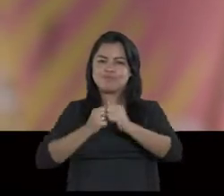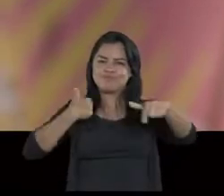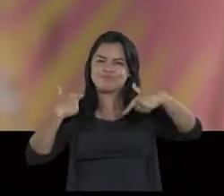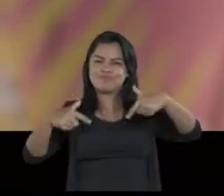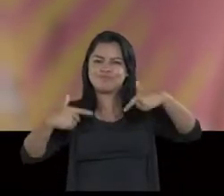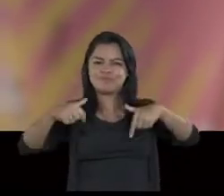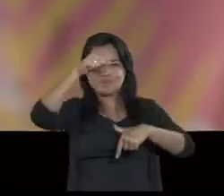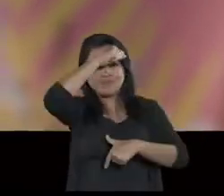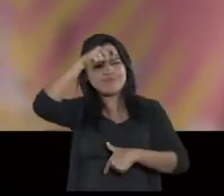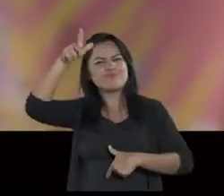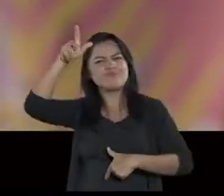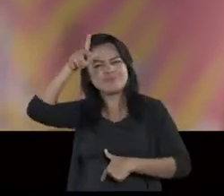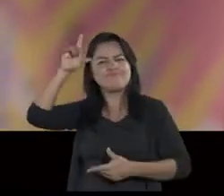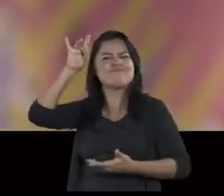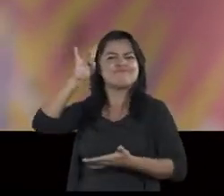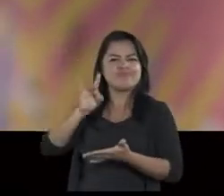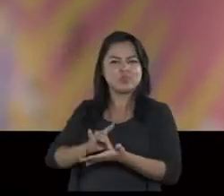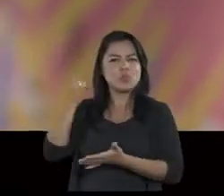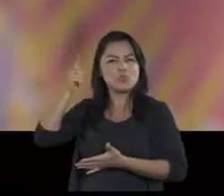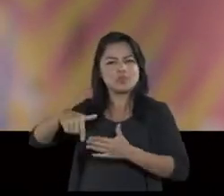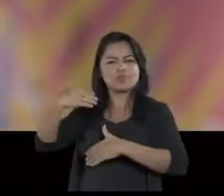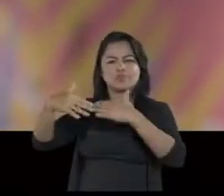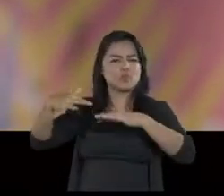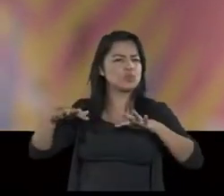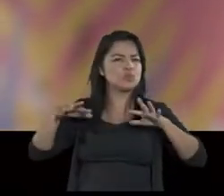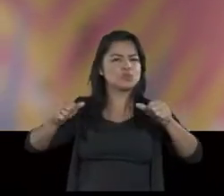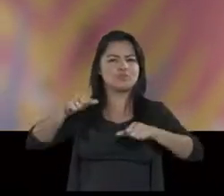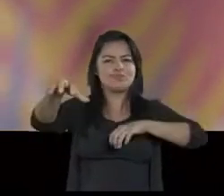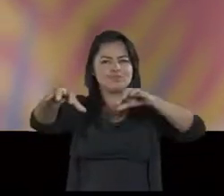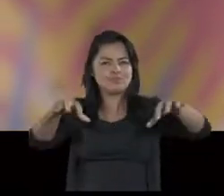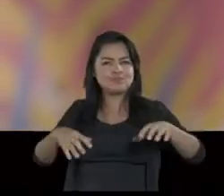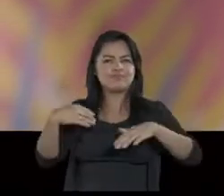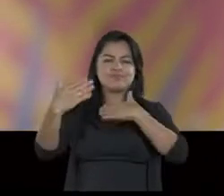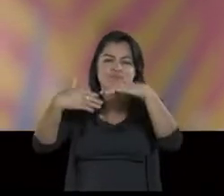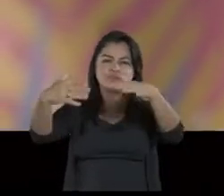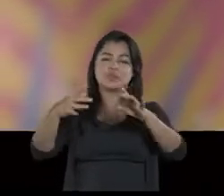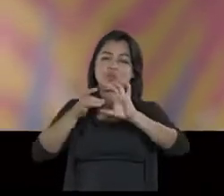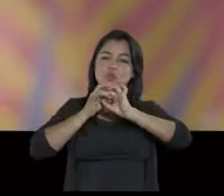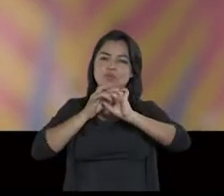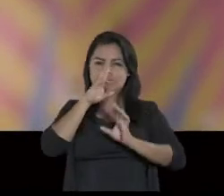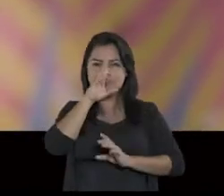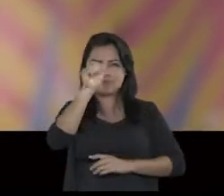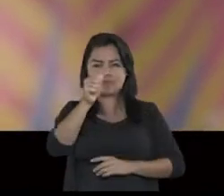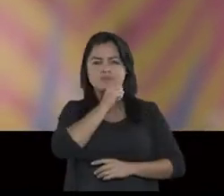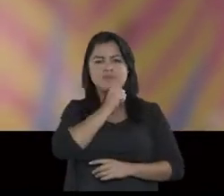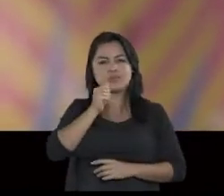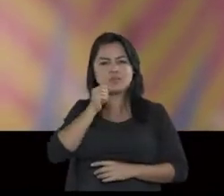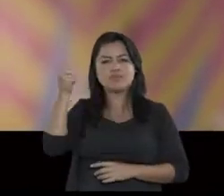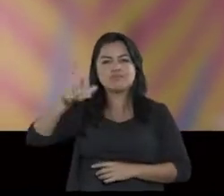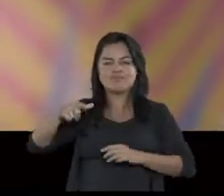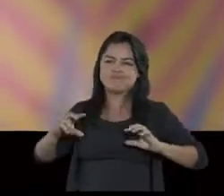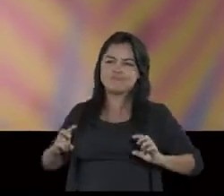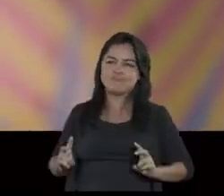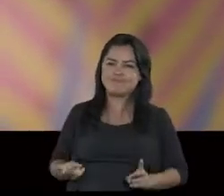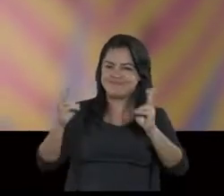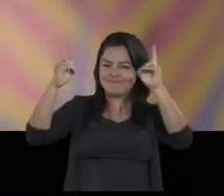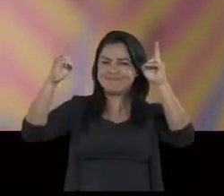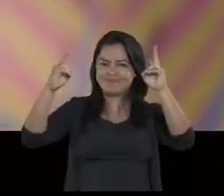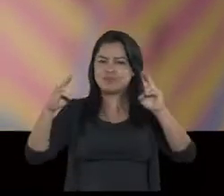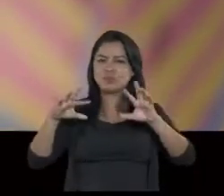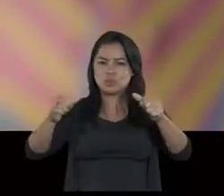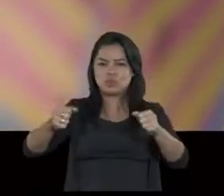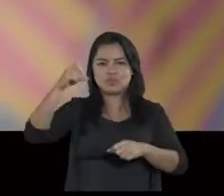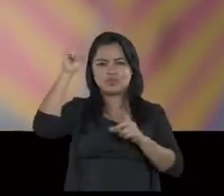prefeitura, trabalhando muito para ir mais longe em todas as áreas. Só unido e forte, Macapá vencerá todas as